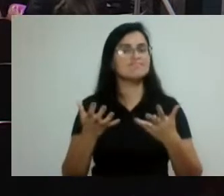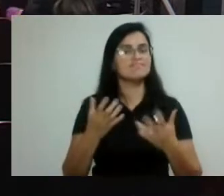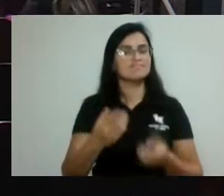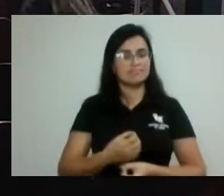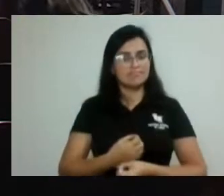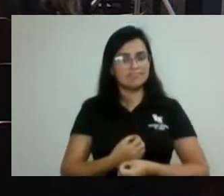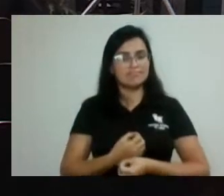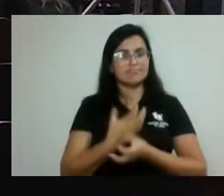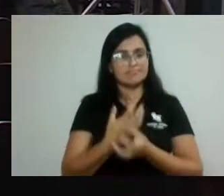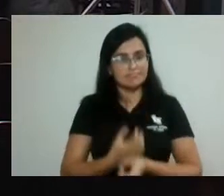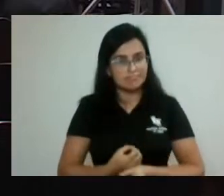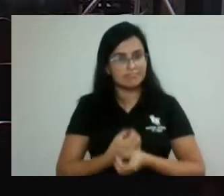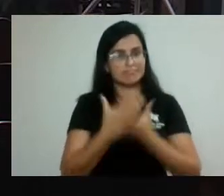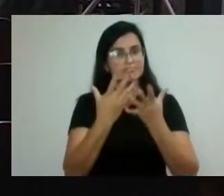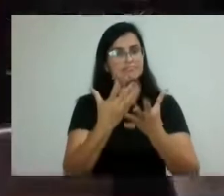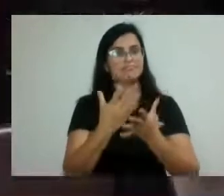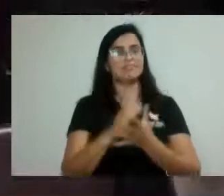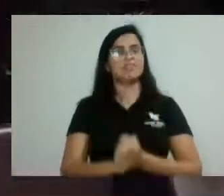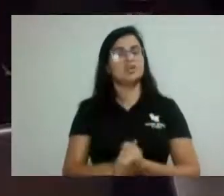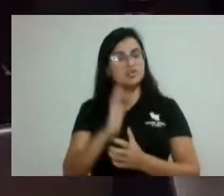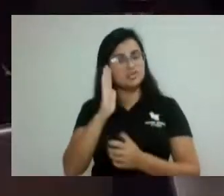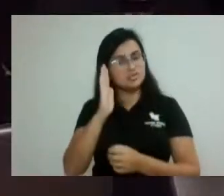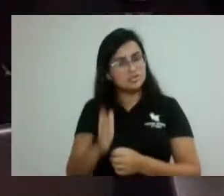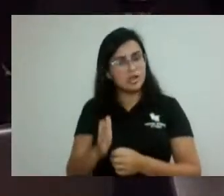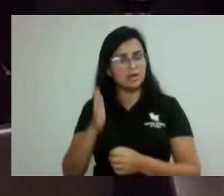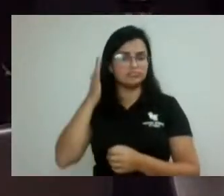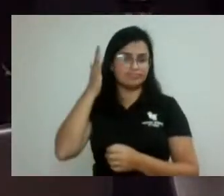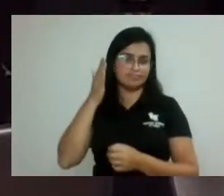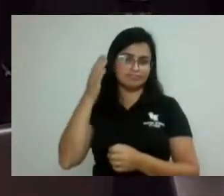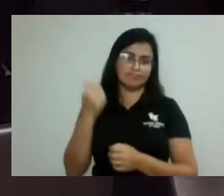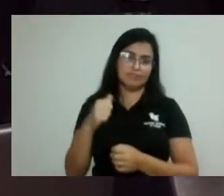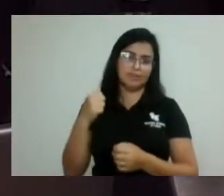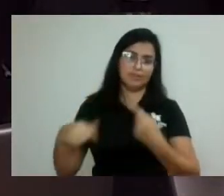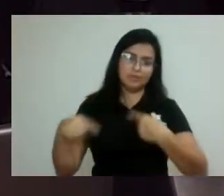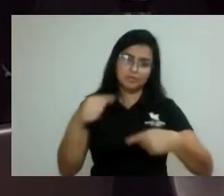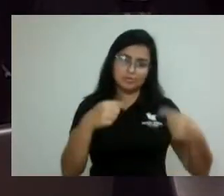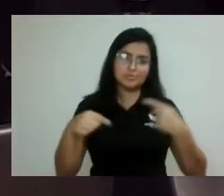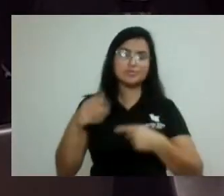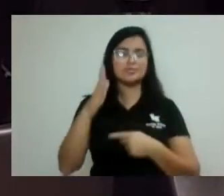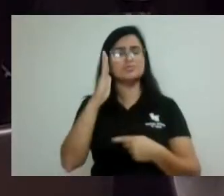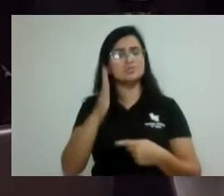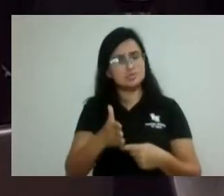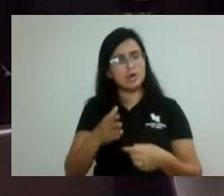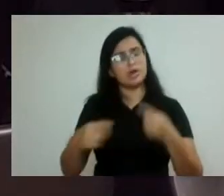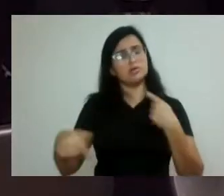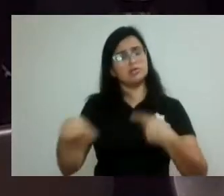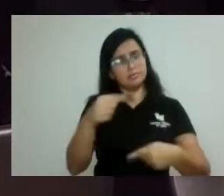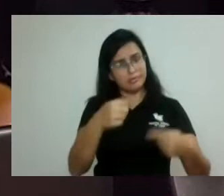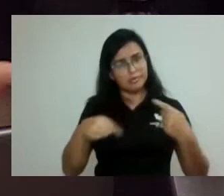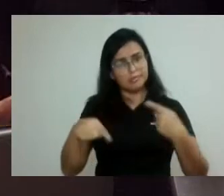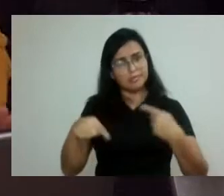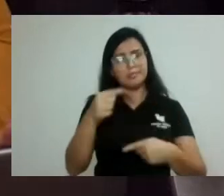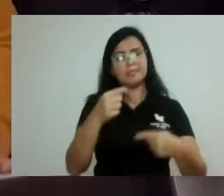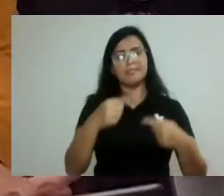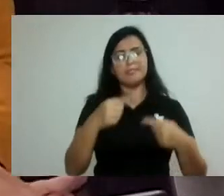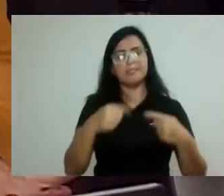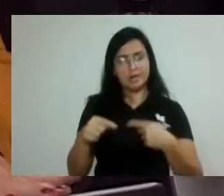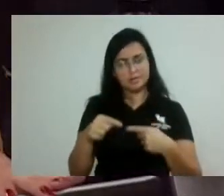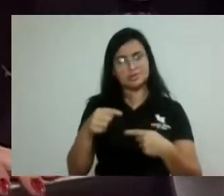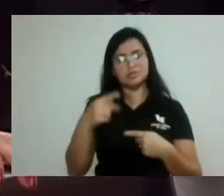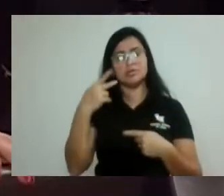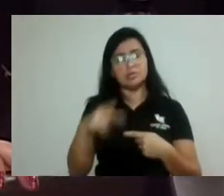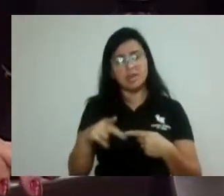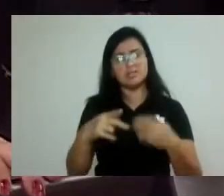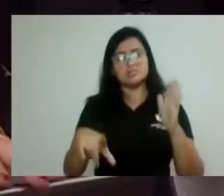gente já fez uso da palavra na primeira discussão, já fizemos o debate sobre essa legislação. O